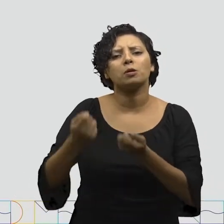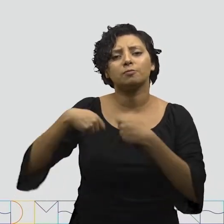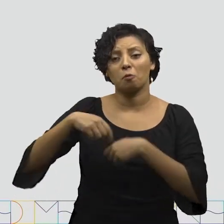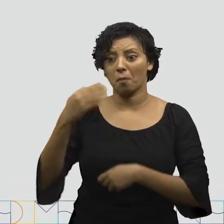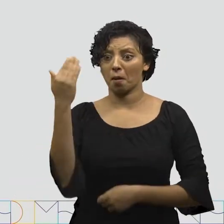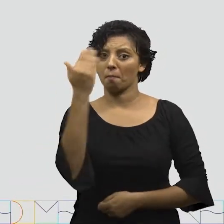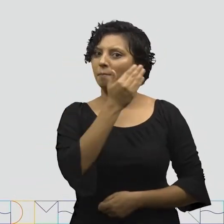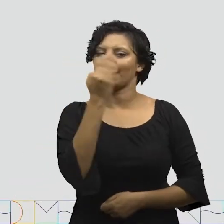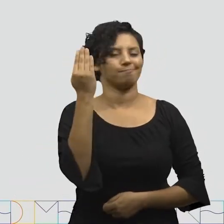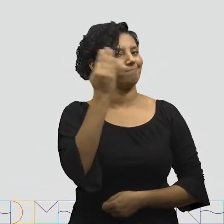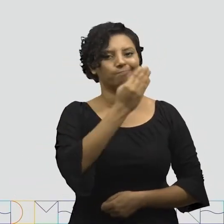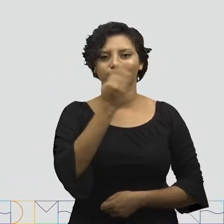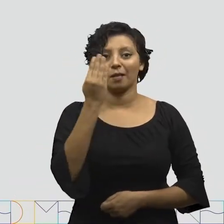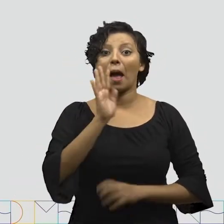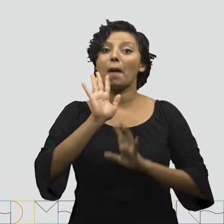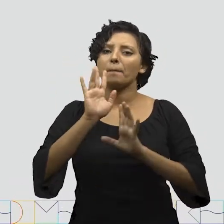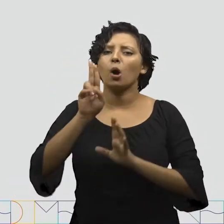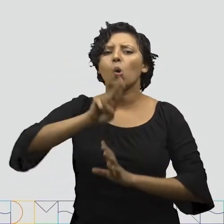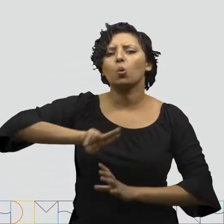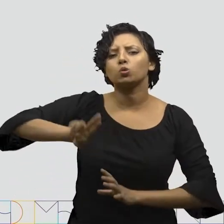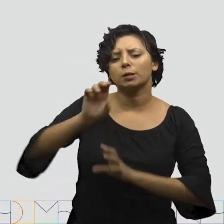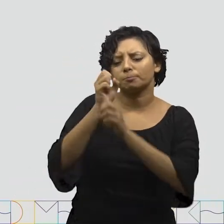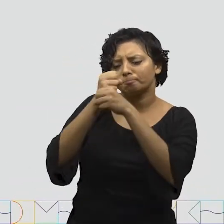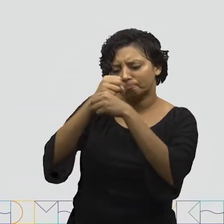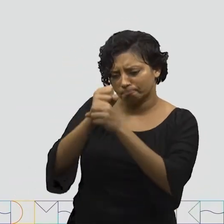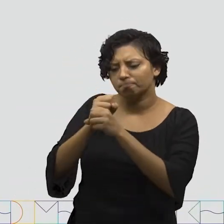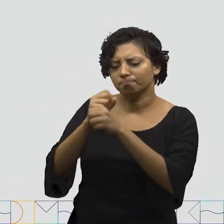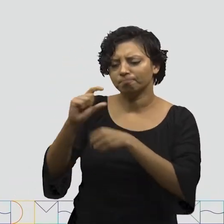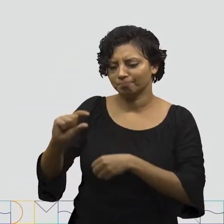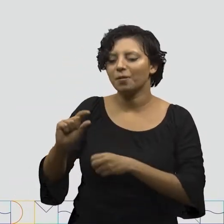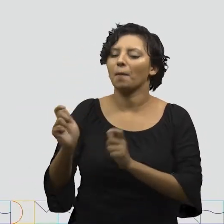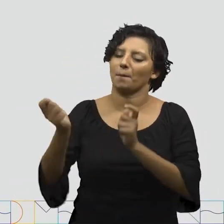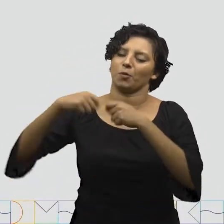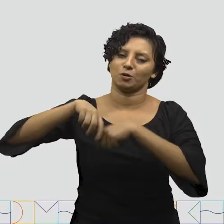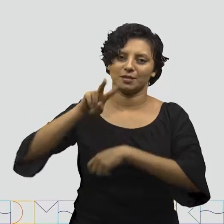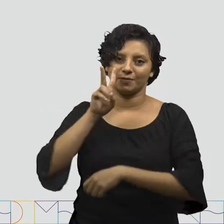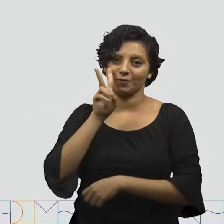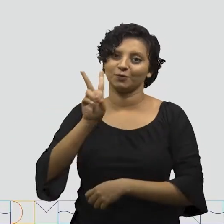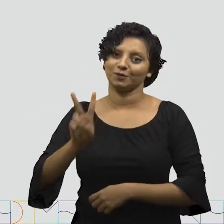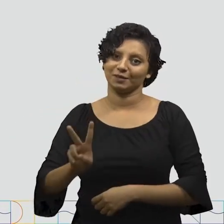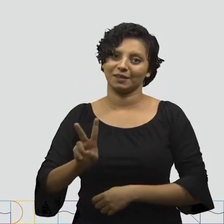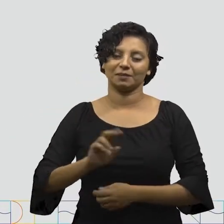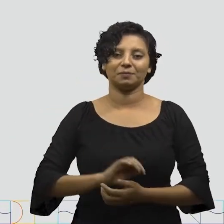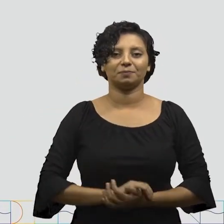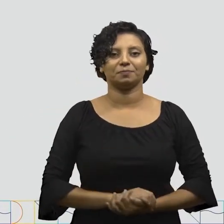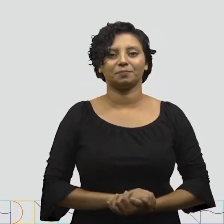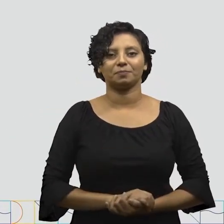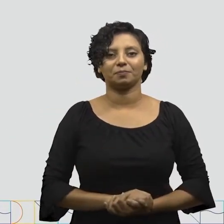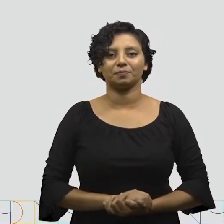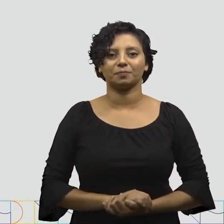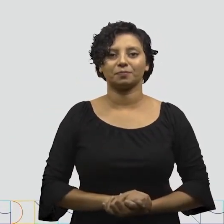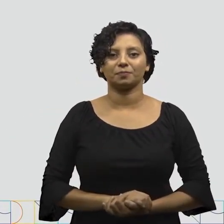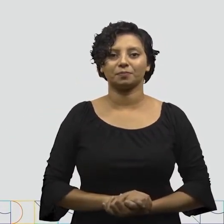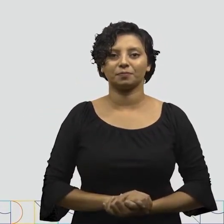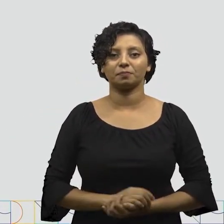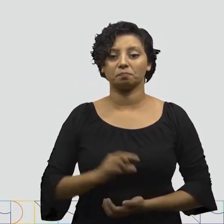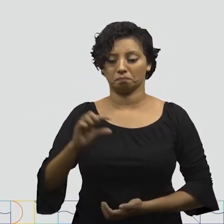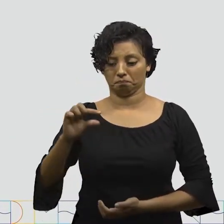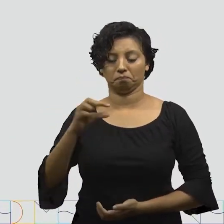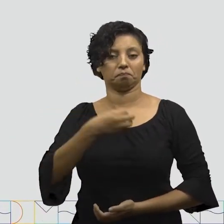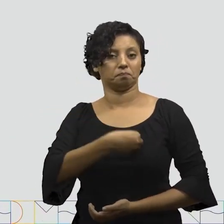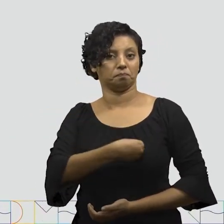ser vistos individualmente com o auxílio de equipamentos de aumento, como o microscópio. Os micro